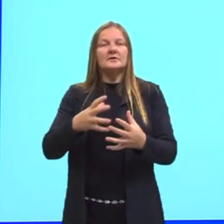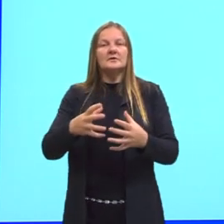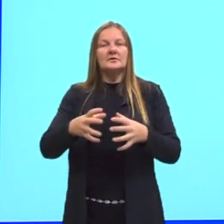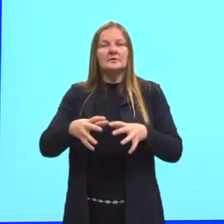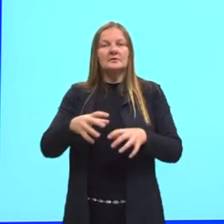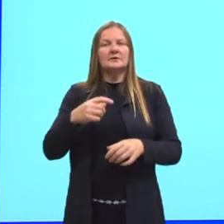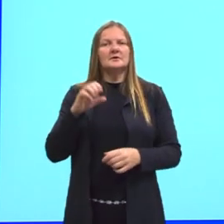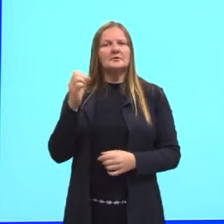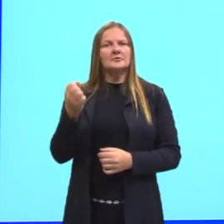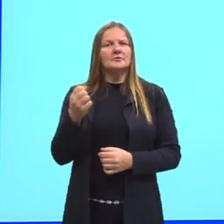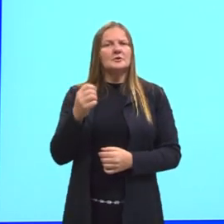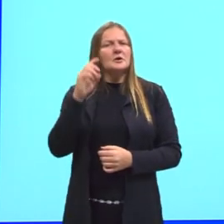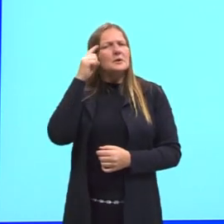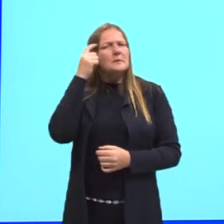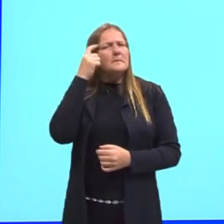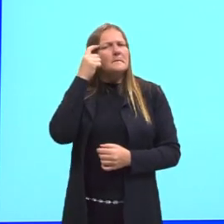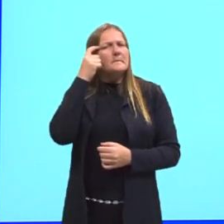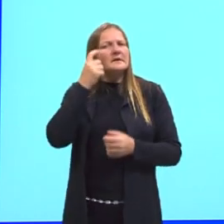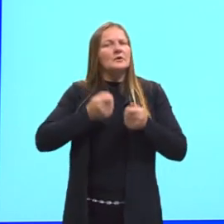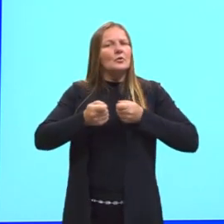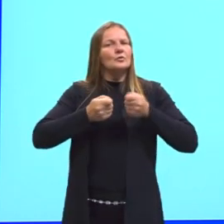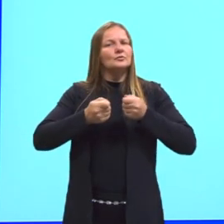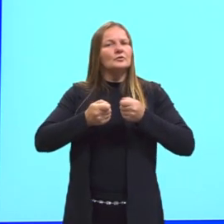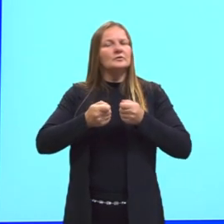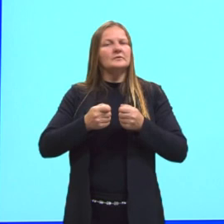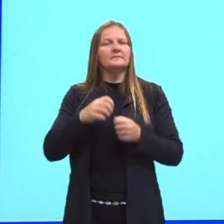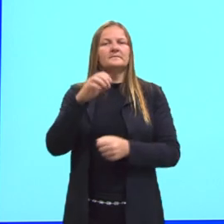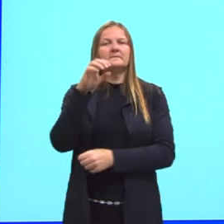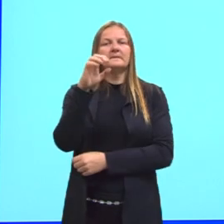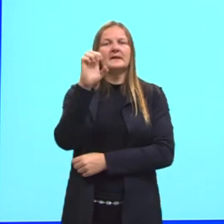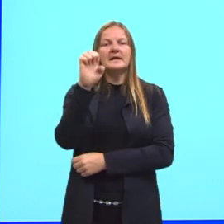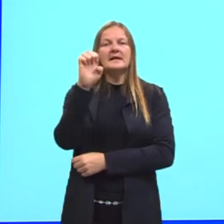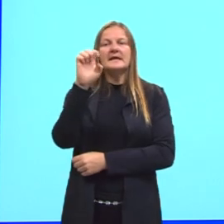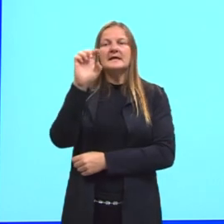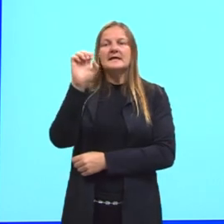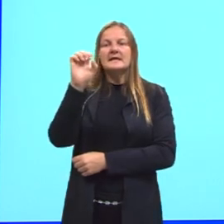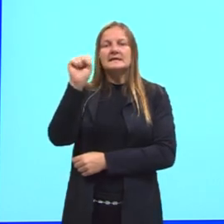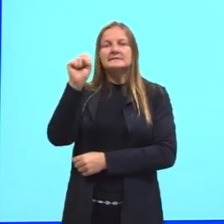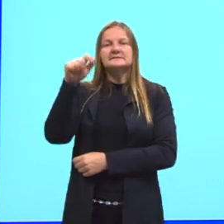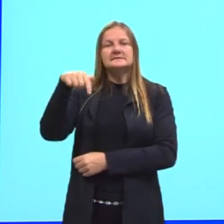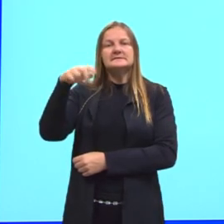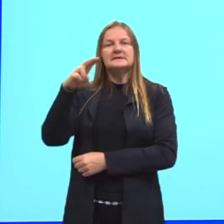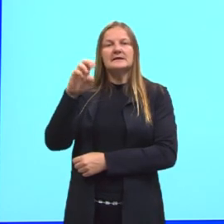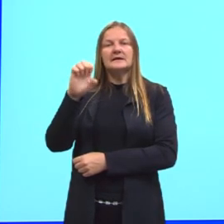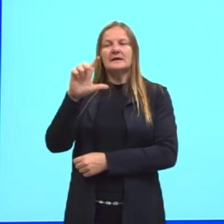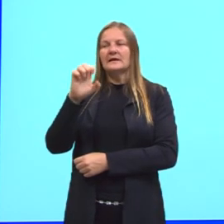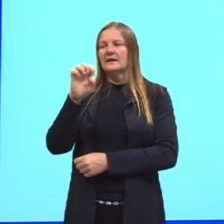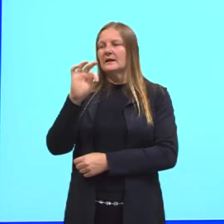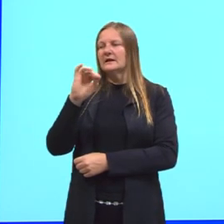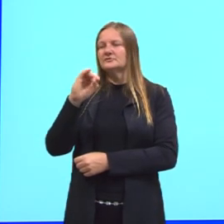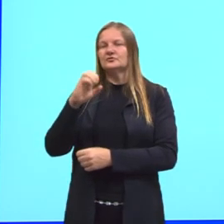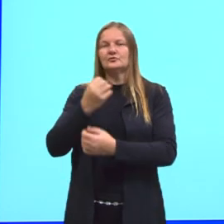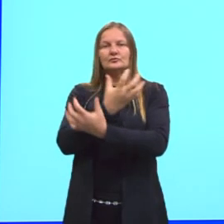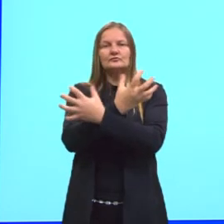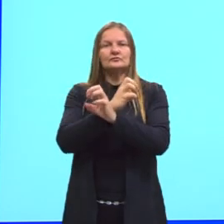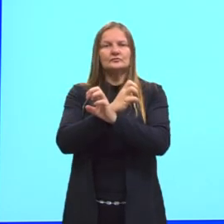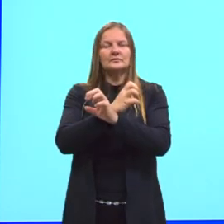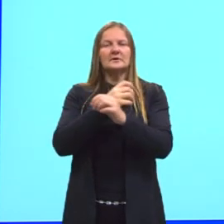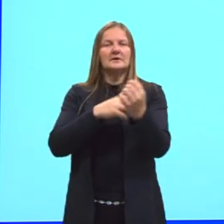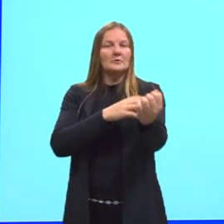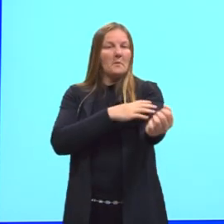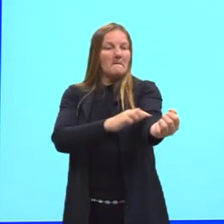que a gente decide se contraem ou não, que é o estriado esquelético. Um exemplo são os músculos, por exemplo, do